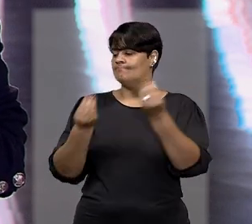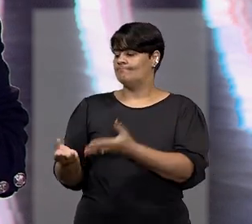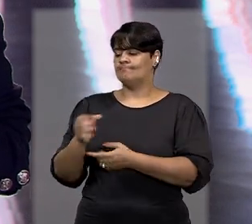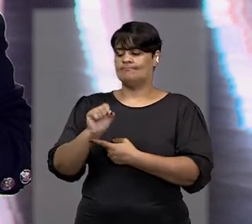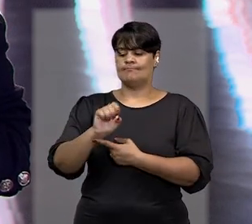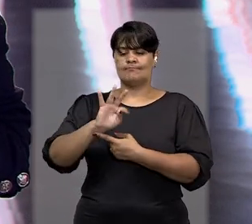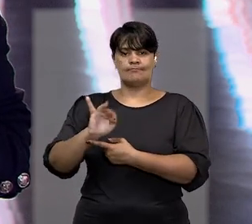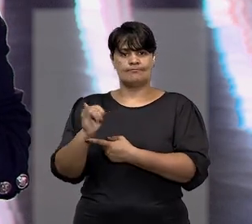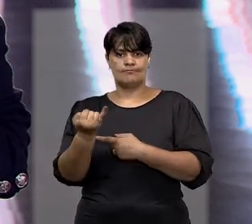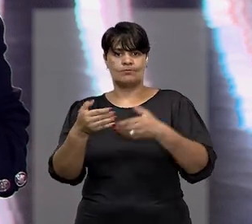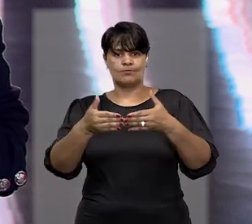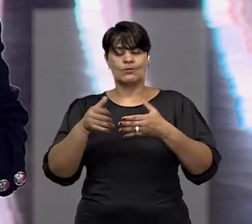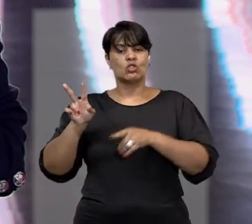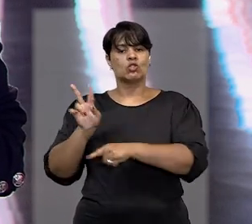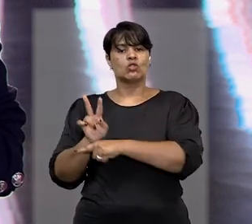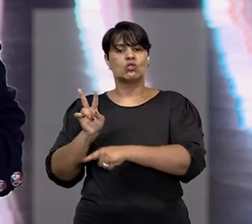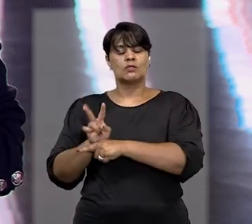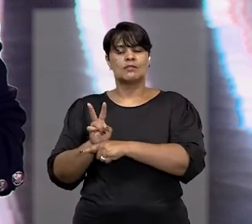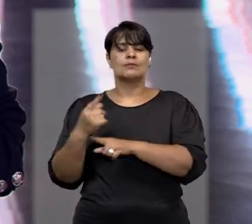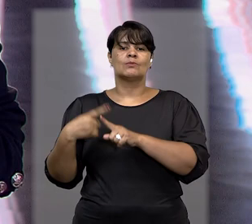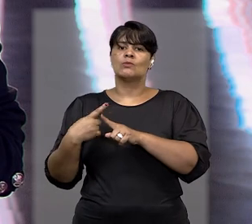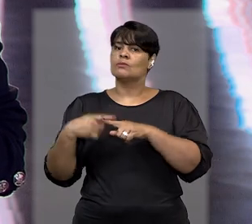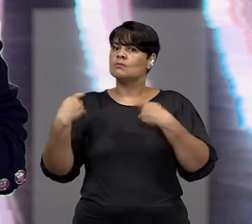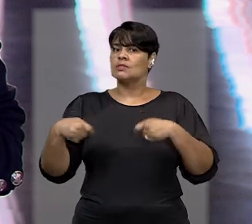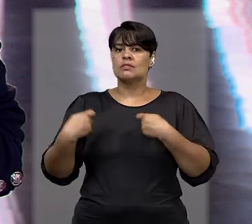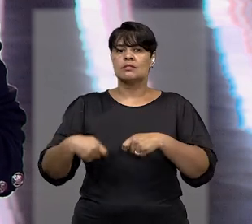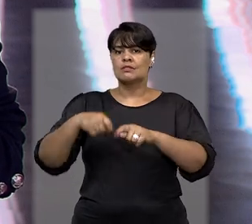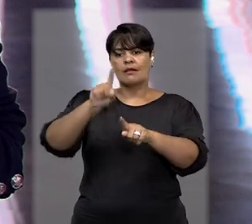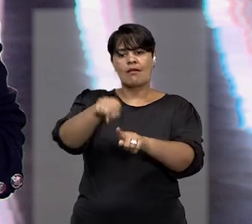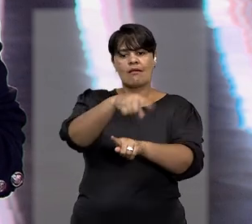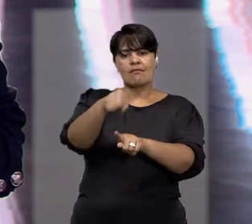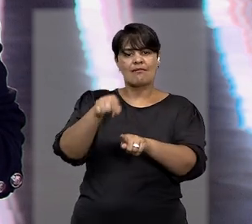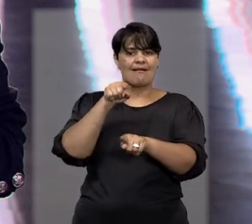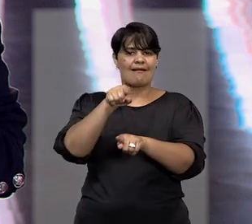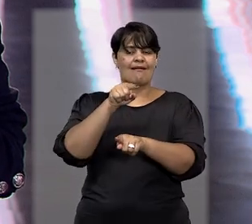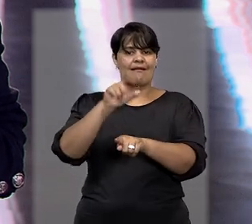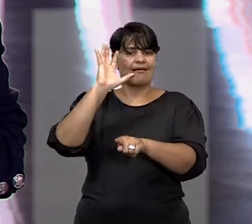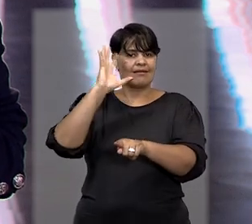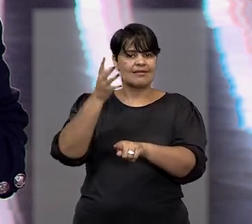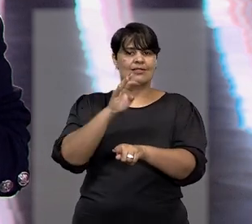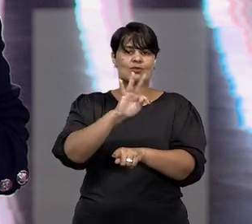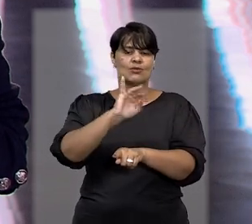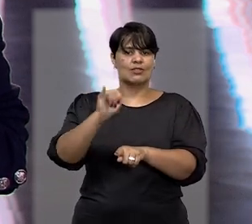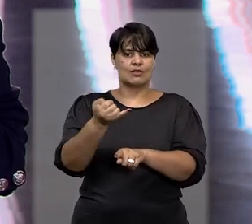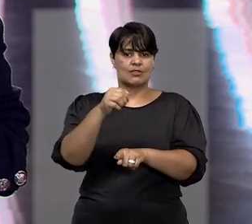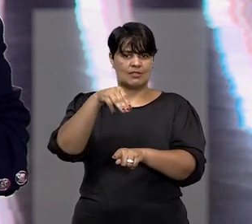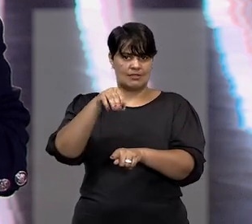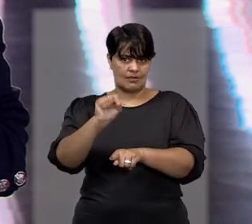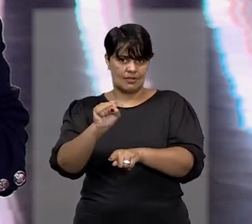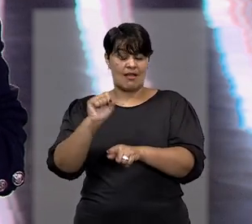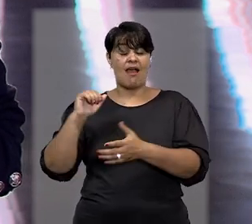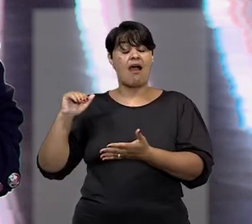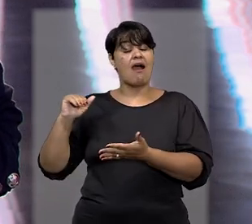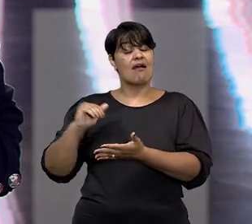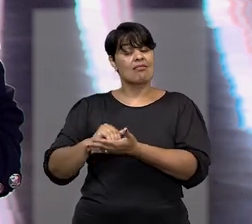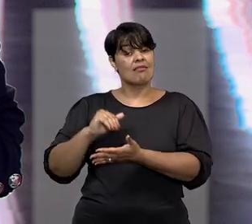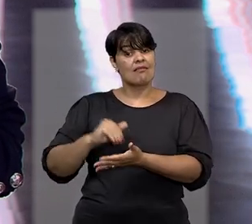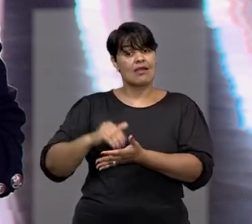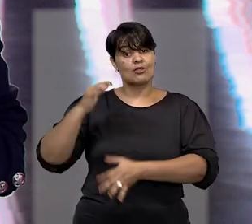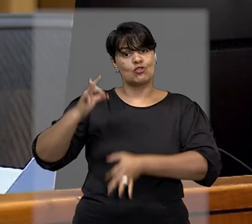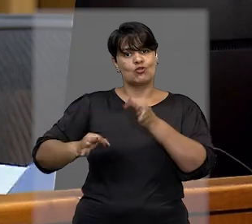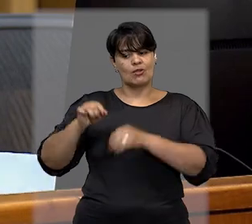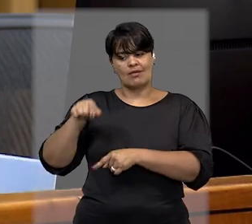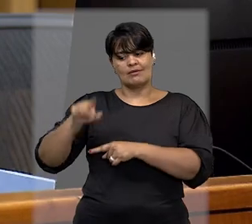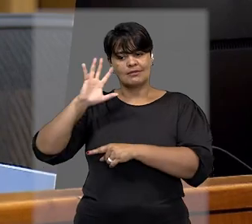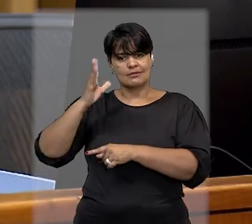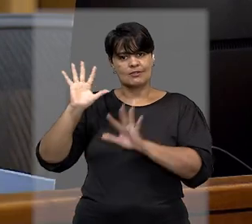provisória, pretendendo suspender a execução da ordem de imissão na posse até o julgamento definitivo da